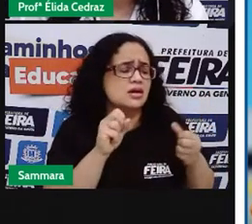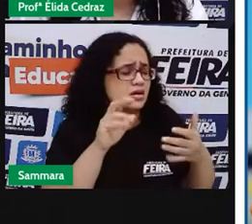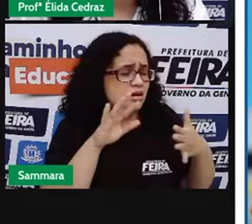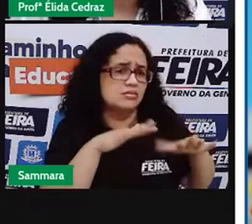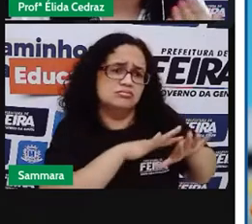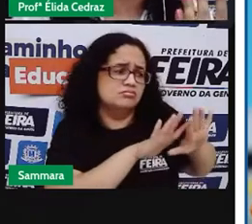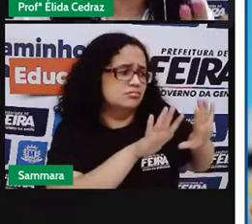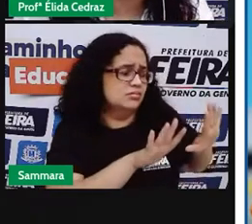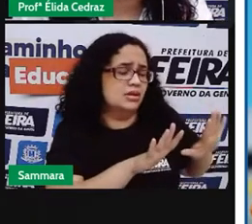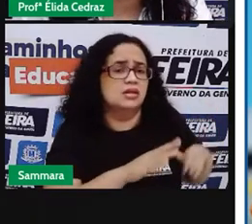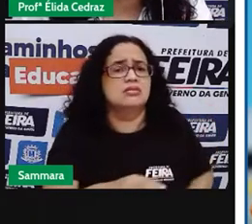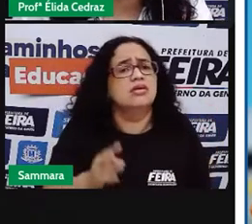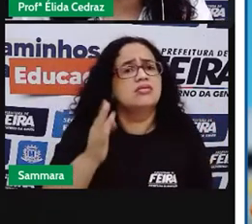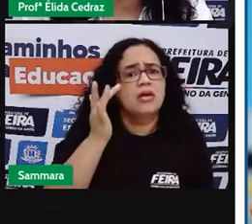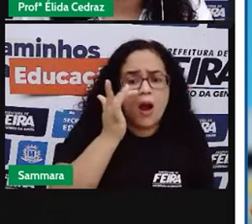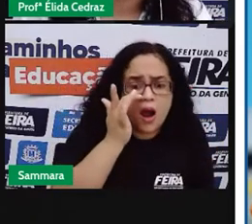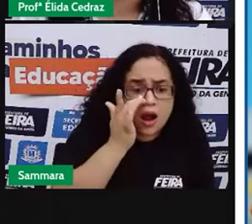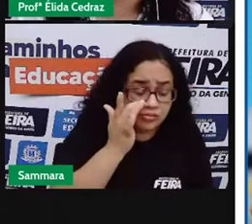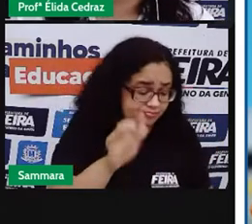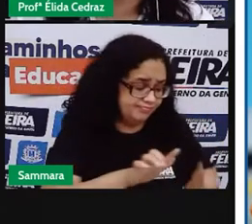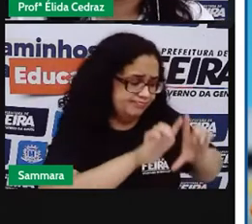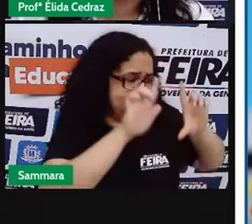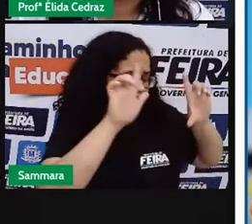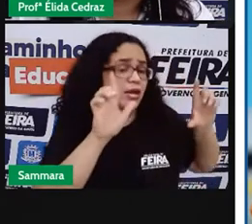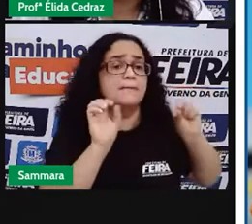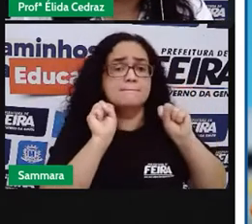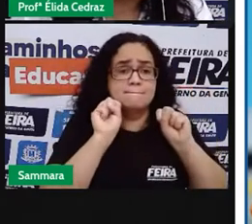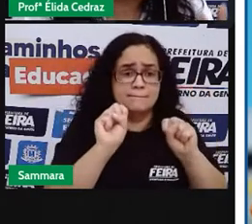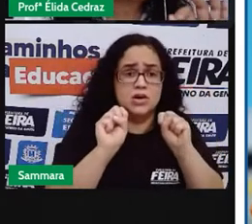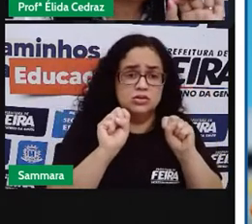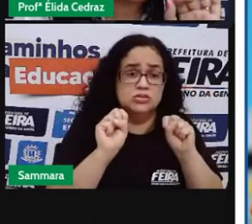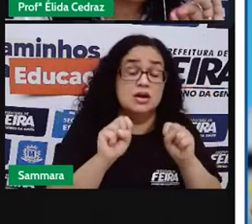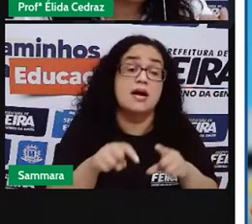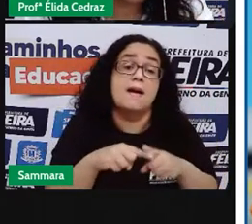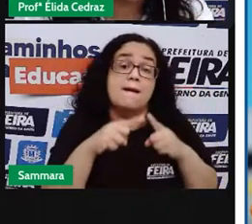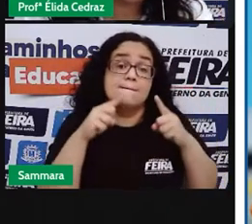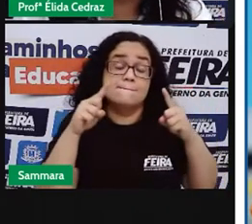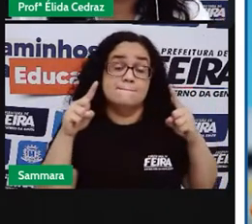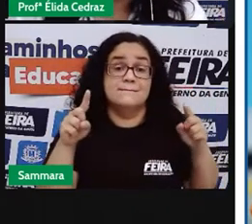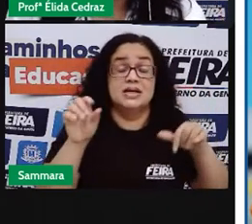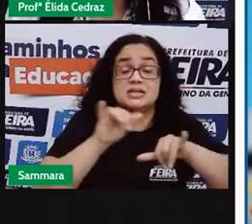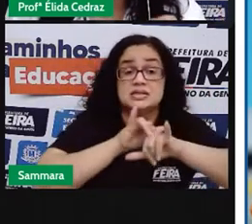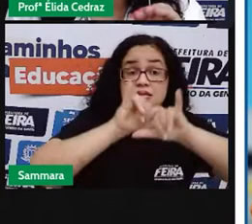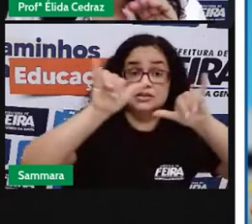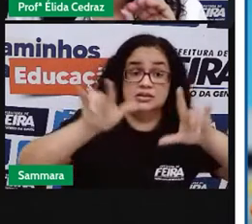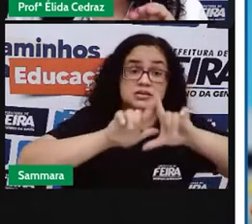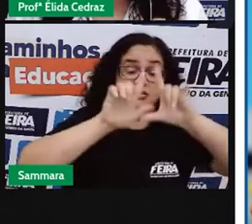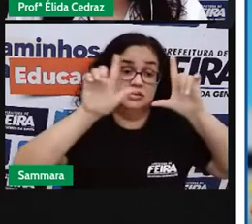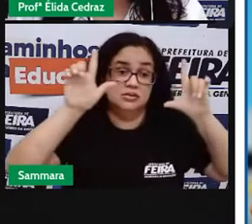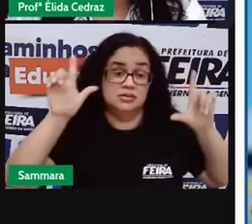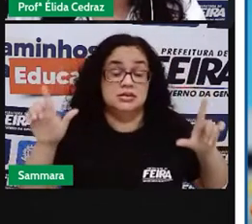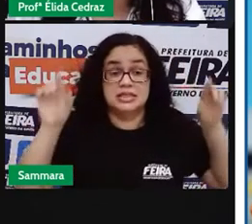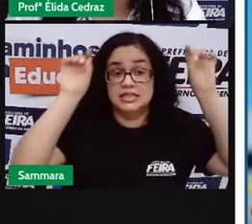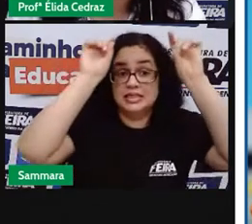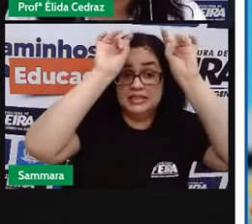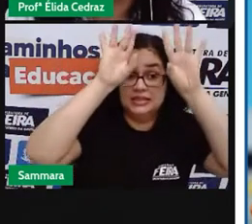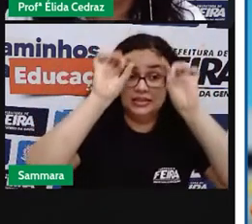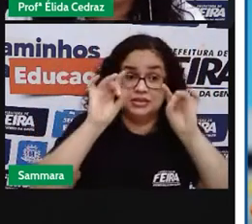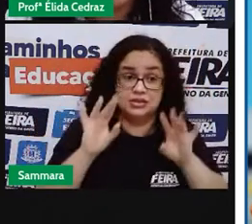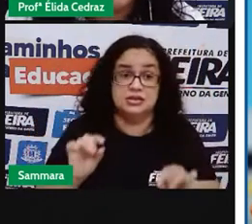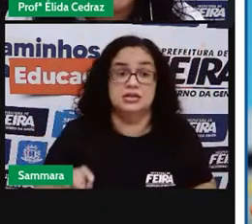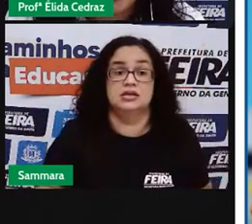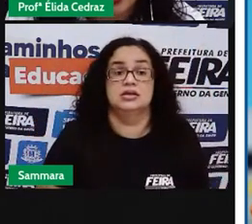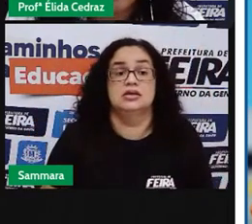ficar interessado pelo cartaz? Pode. Mas esse cartaz, ele é específico.